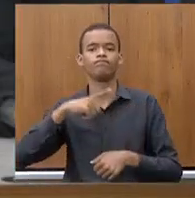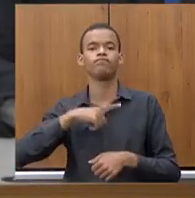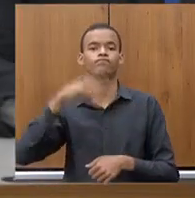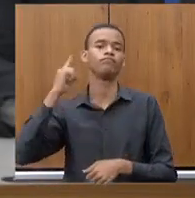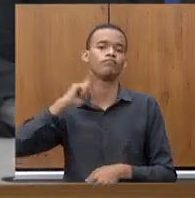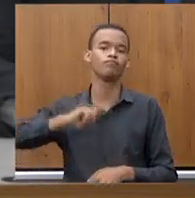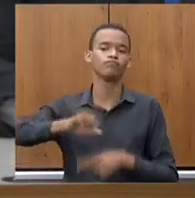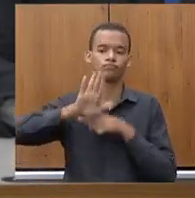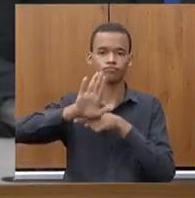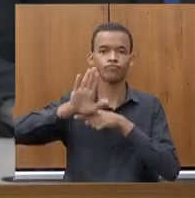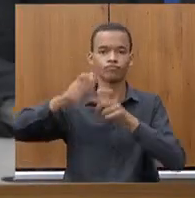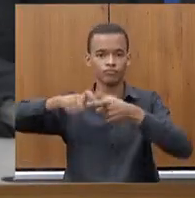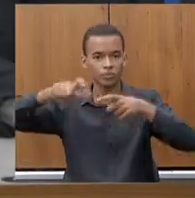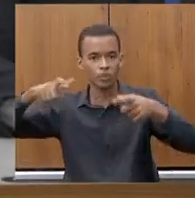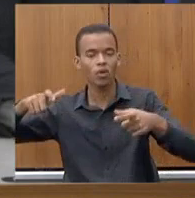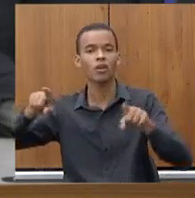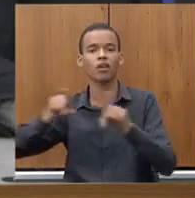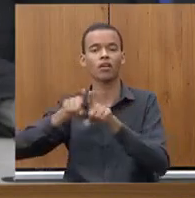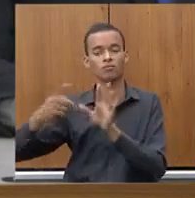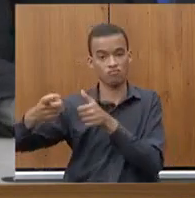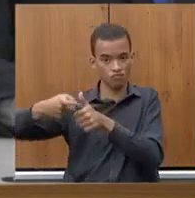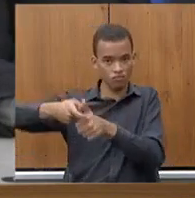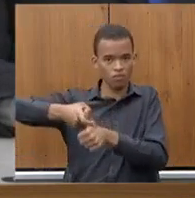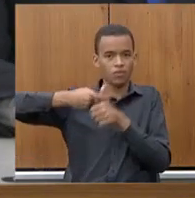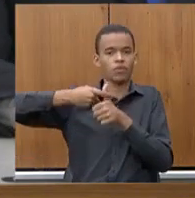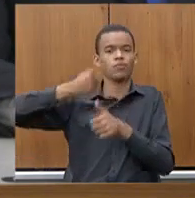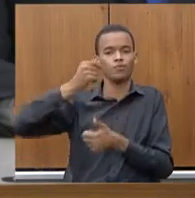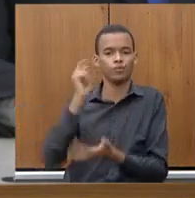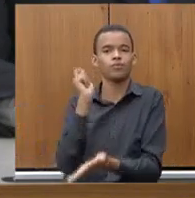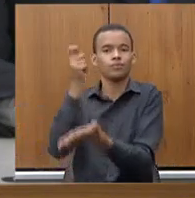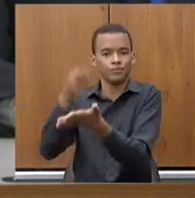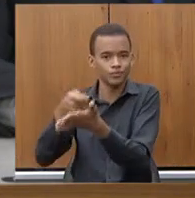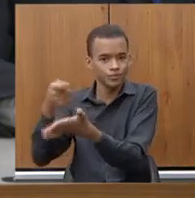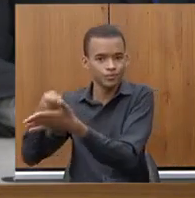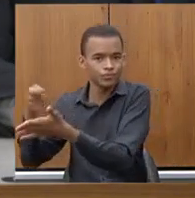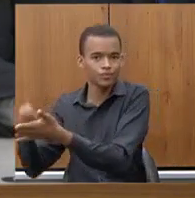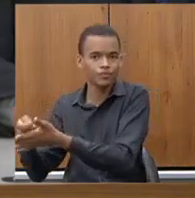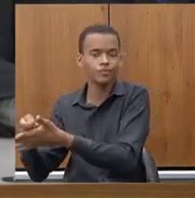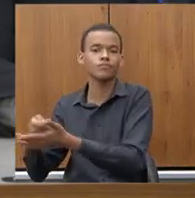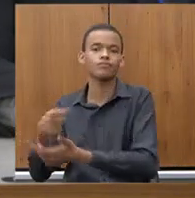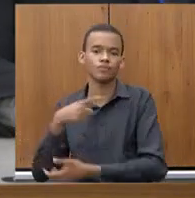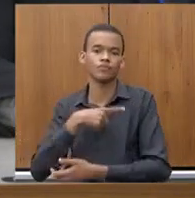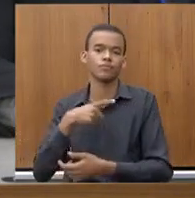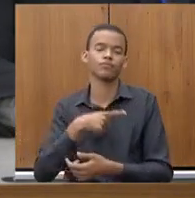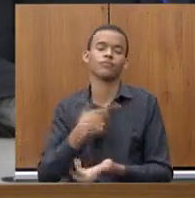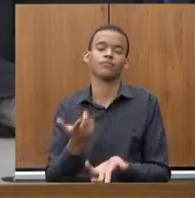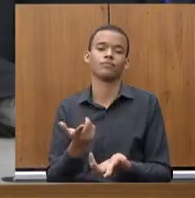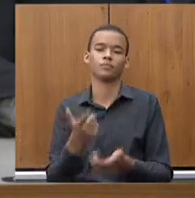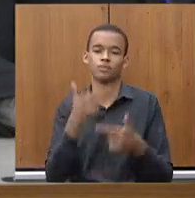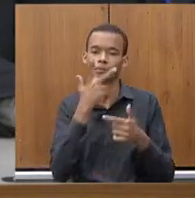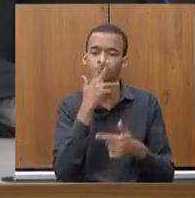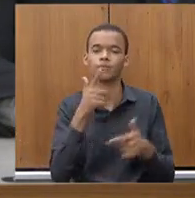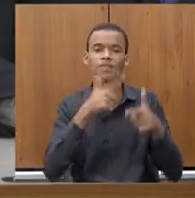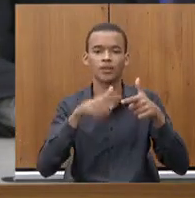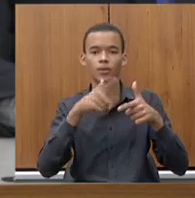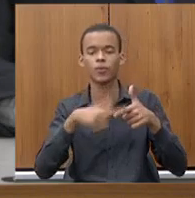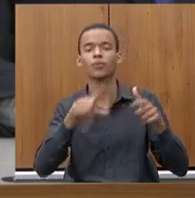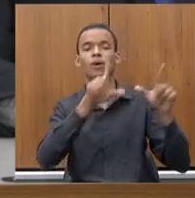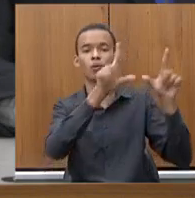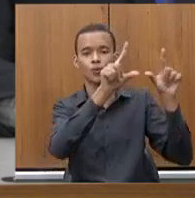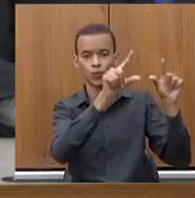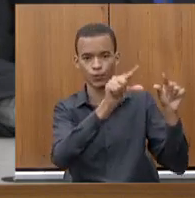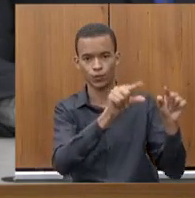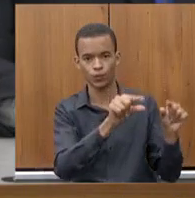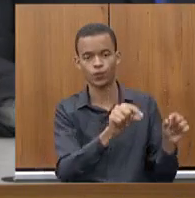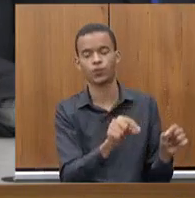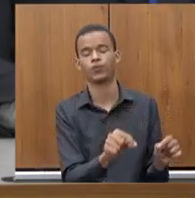quando se fala de pagar dívidas, quando se fala de despesas, cada dia diminui os números, isso tem sido